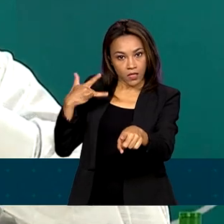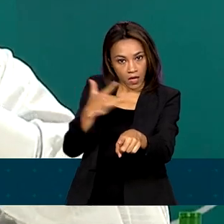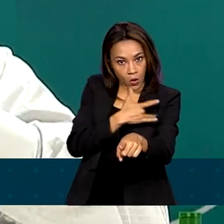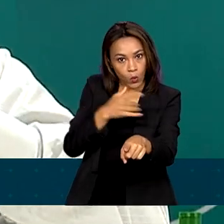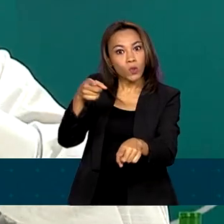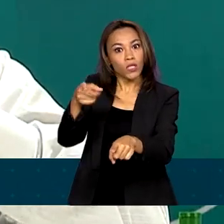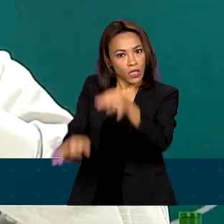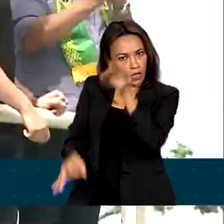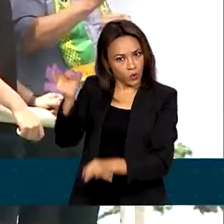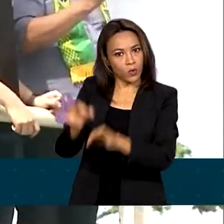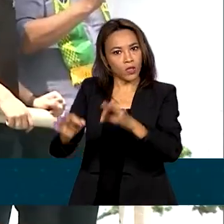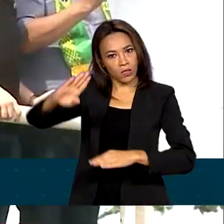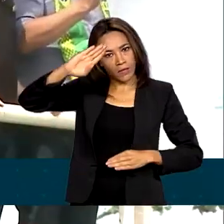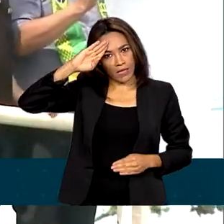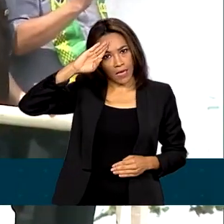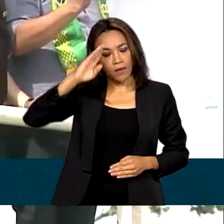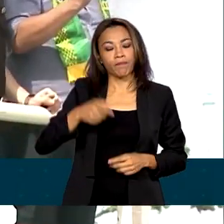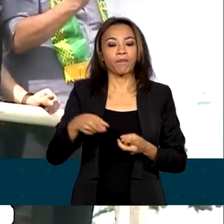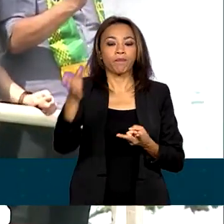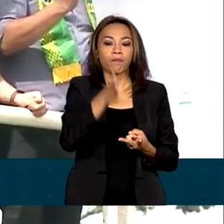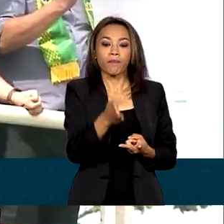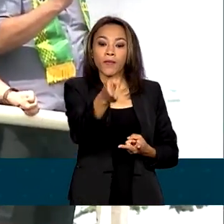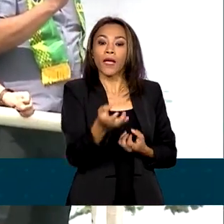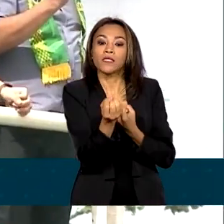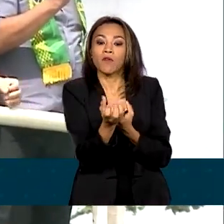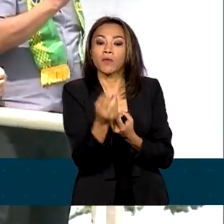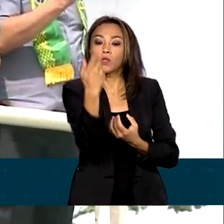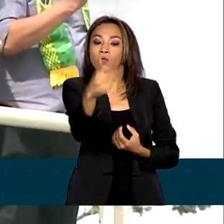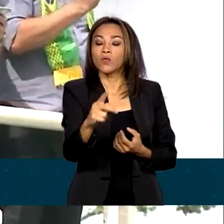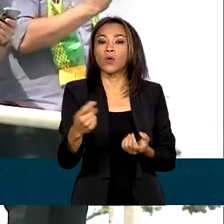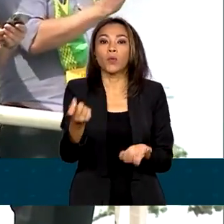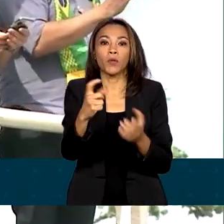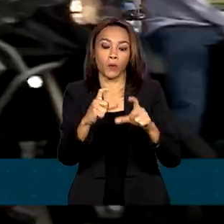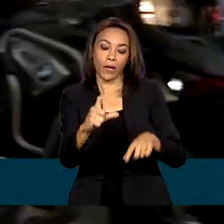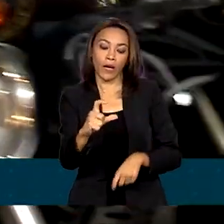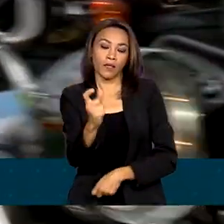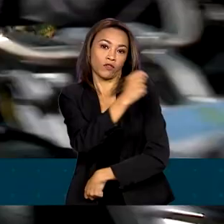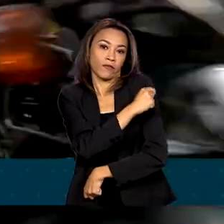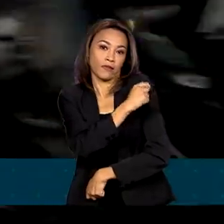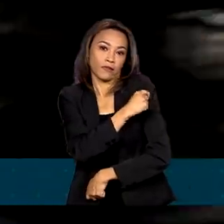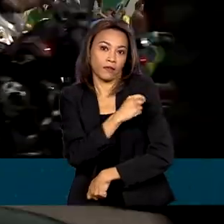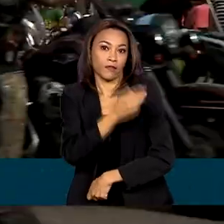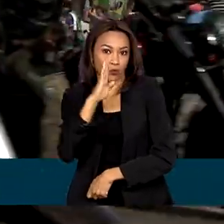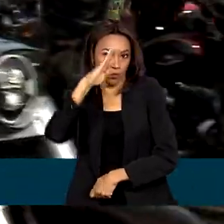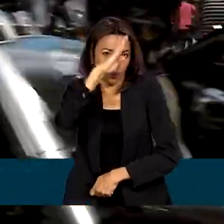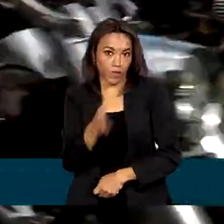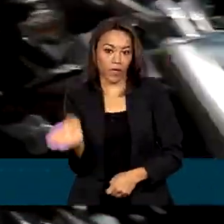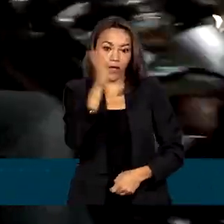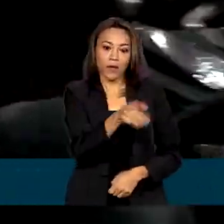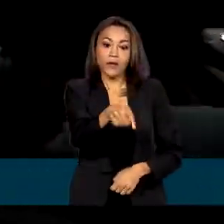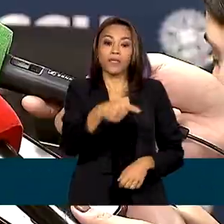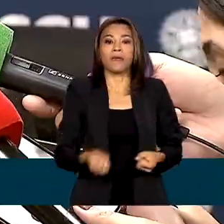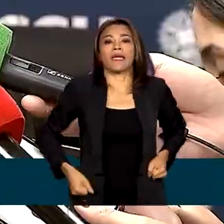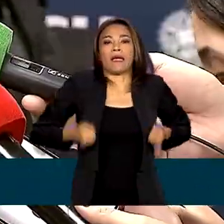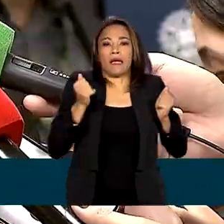na Justiça Militar, as informações sobre o cartão de vacinação de Bolsonaro e gastos com motossiatas.